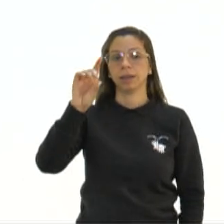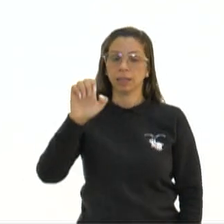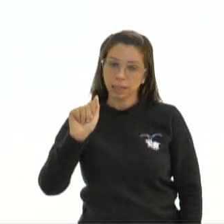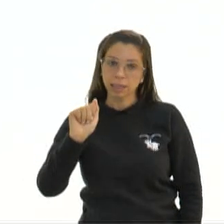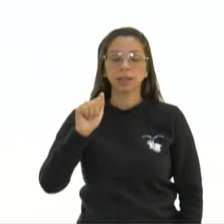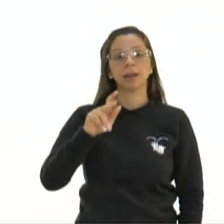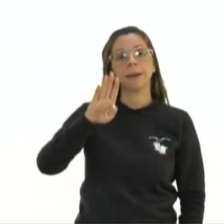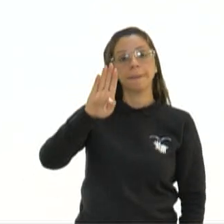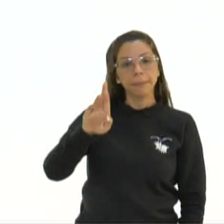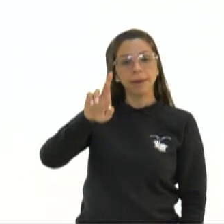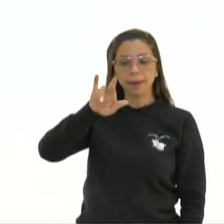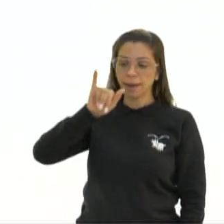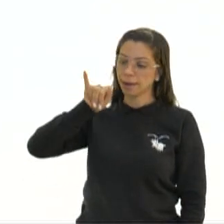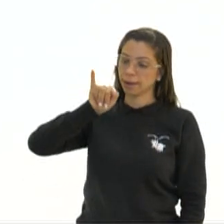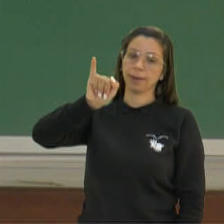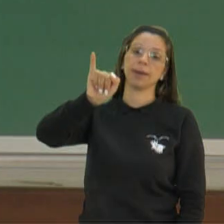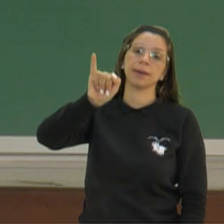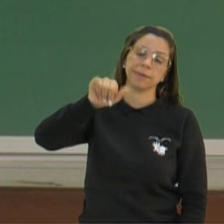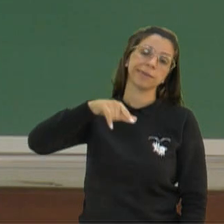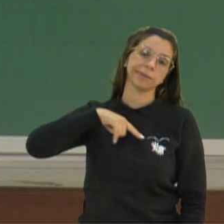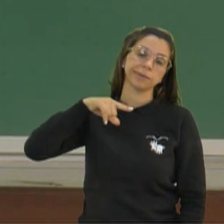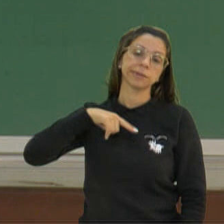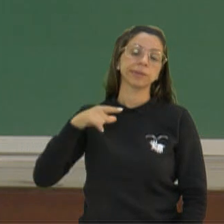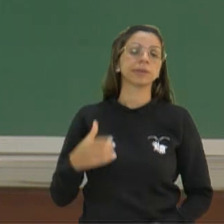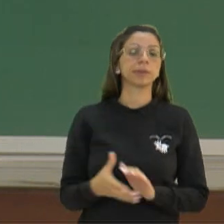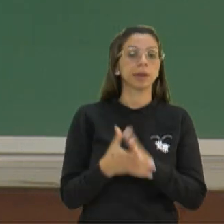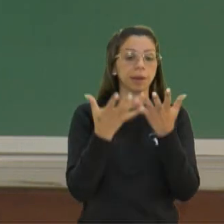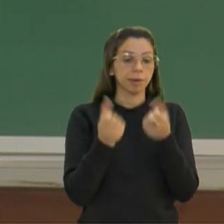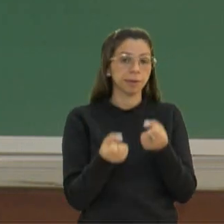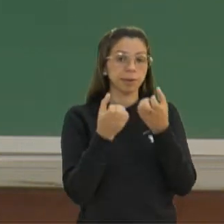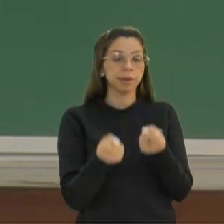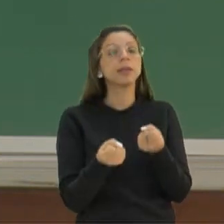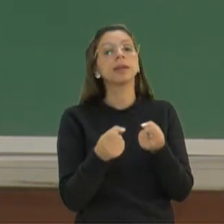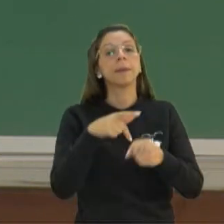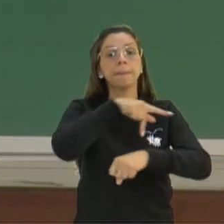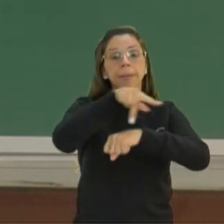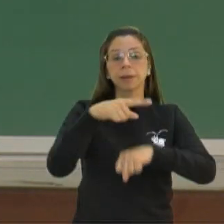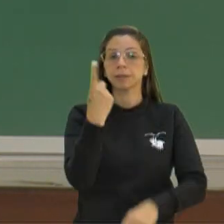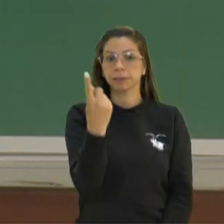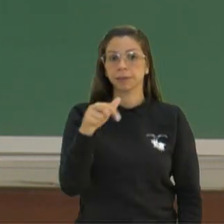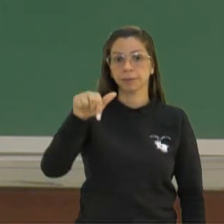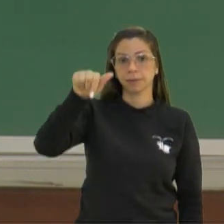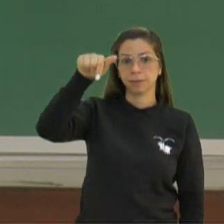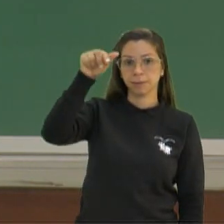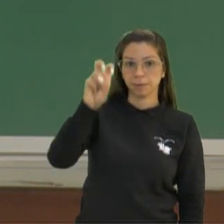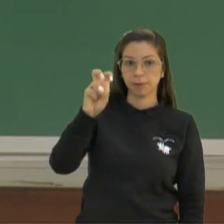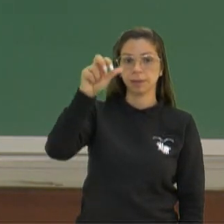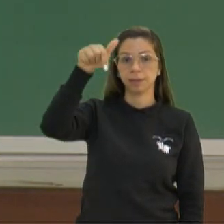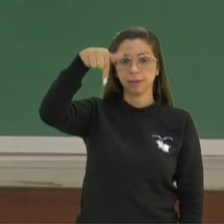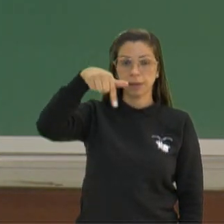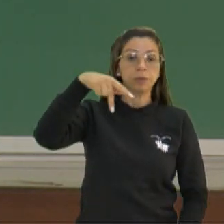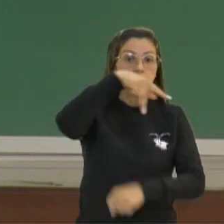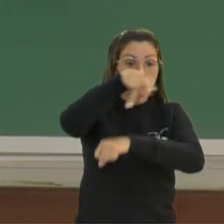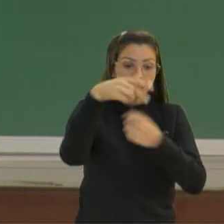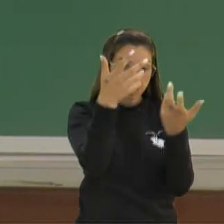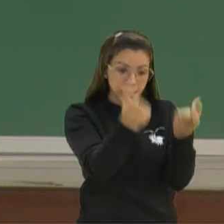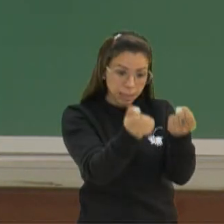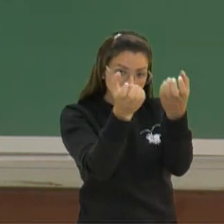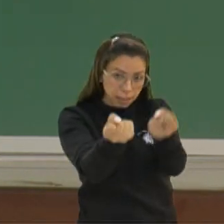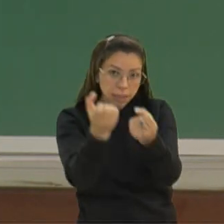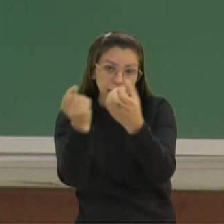que vimos anteriormente que já tem a adesão de 157 países. E isso, lógico, está fazendo